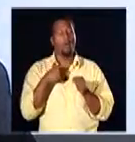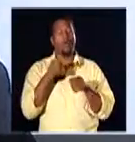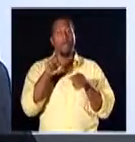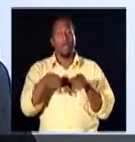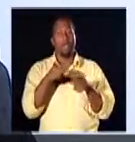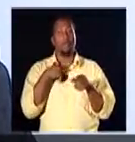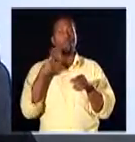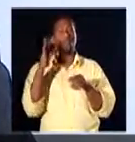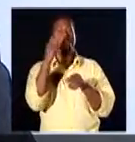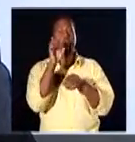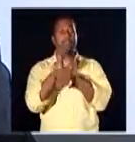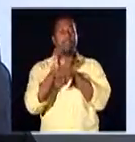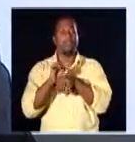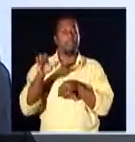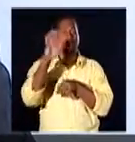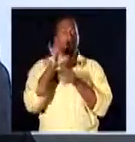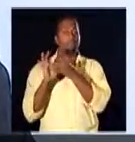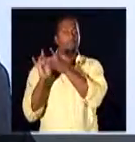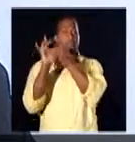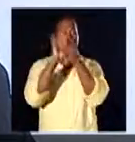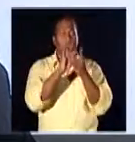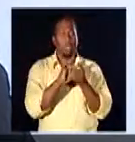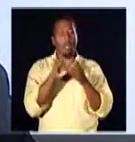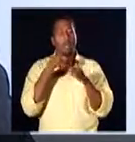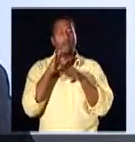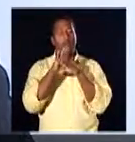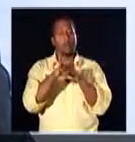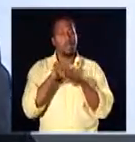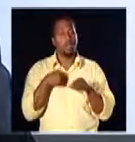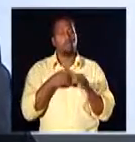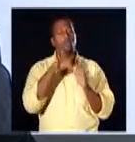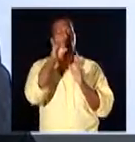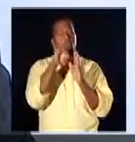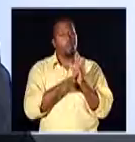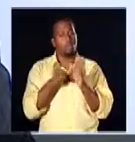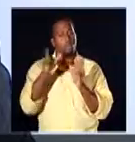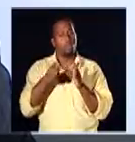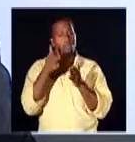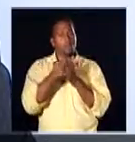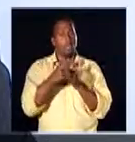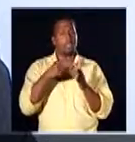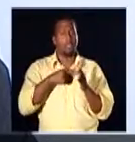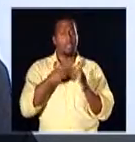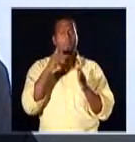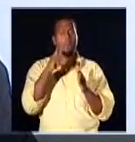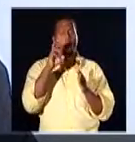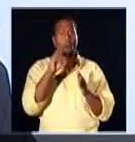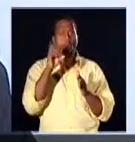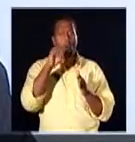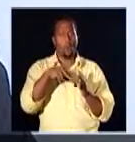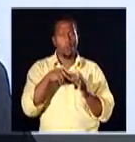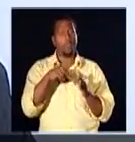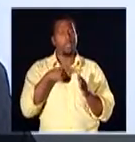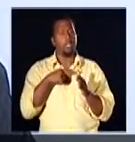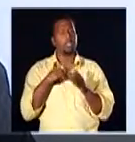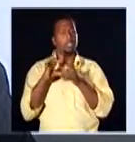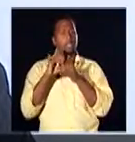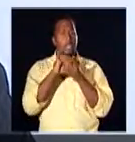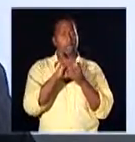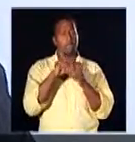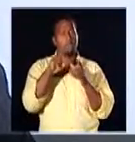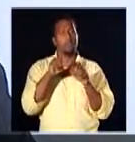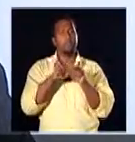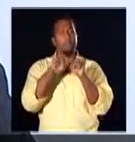todos os estados atuam de forma conjunta, visando proteger o direito do consumidor. Nós temos PROCON em todos os estados e eles são